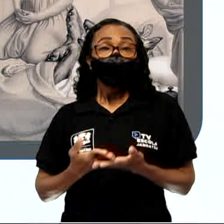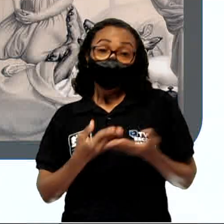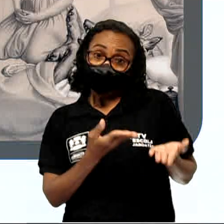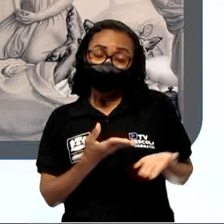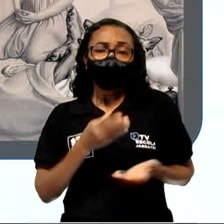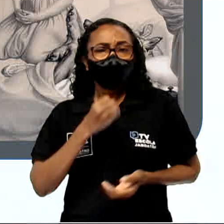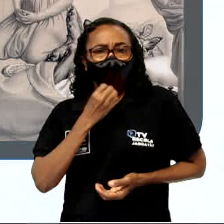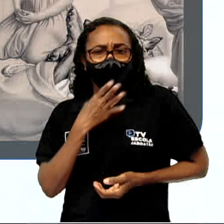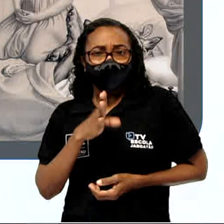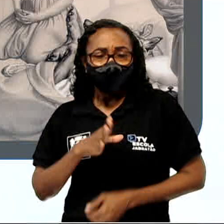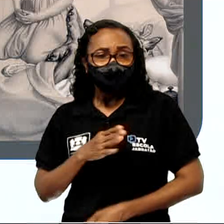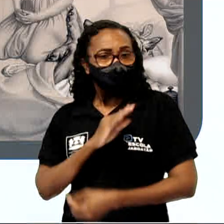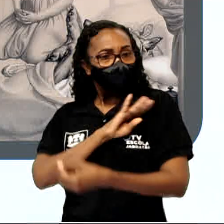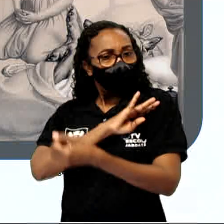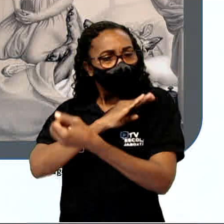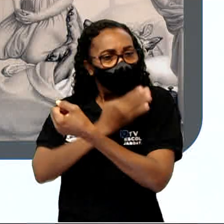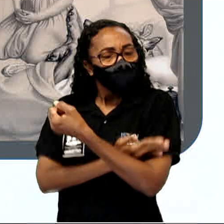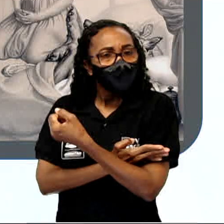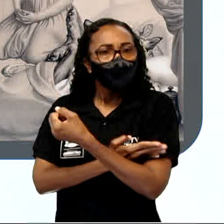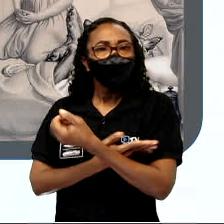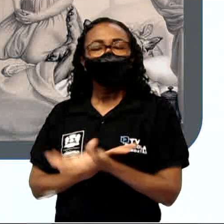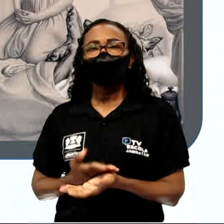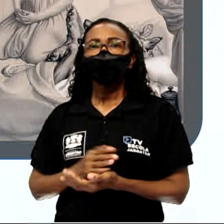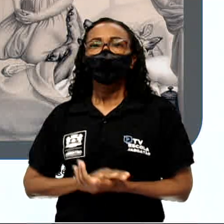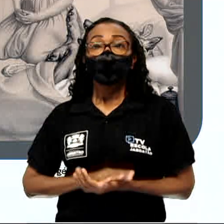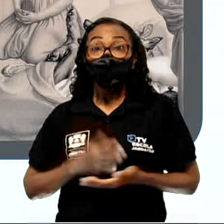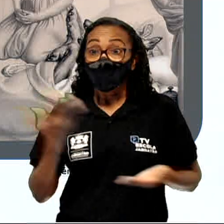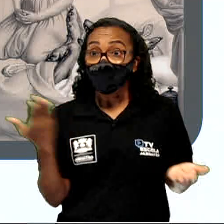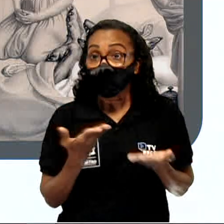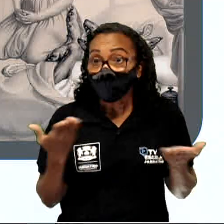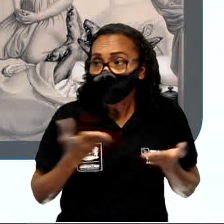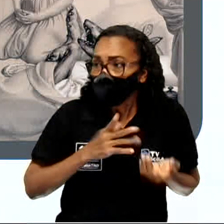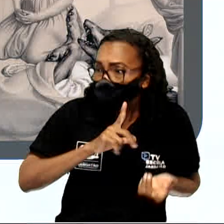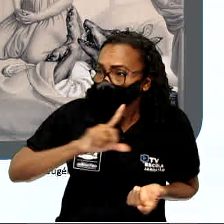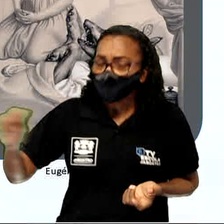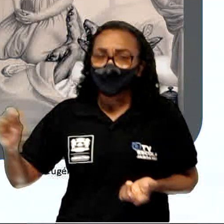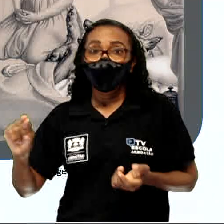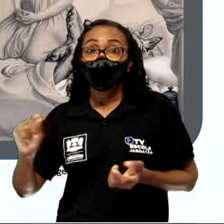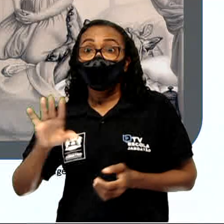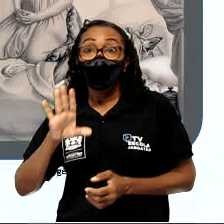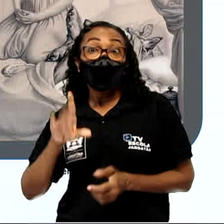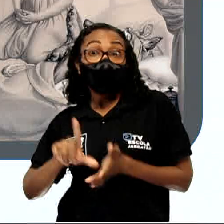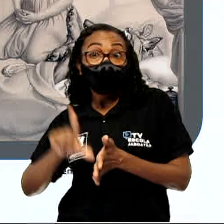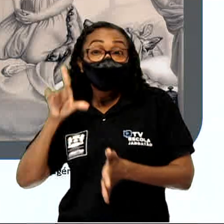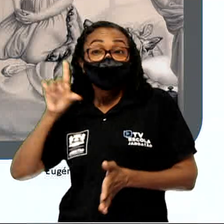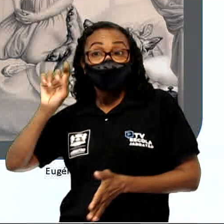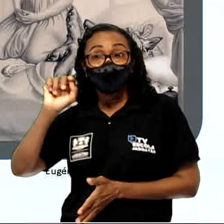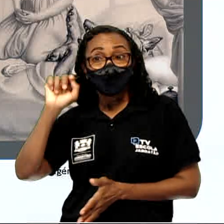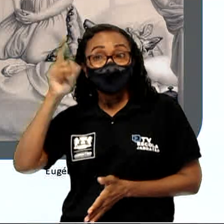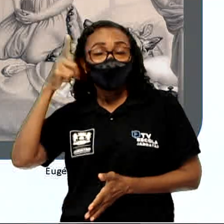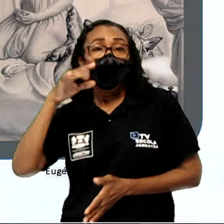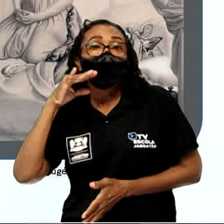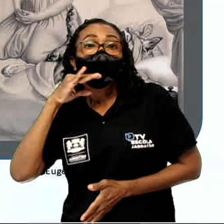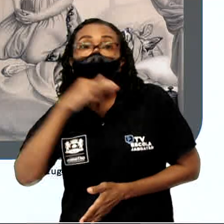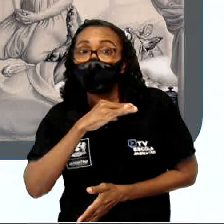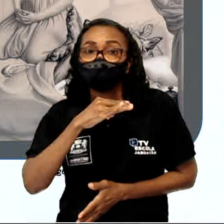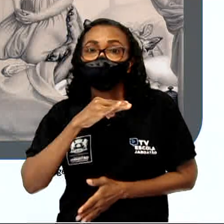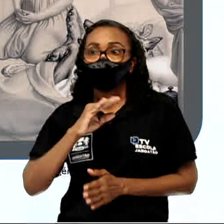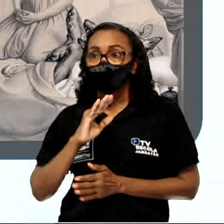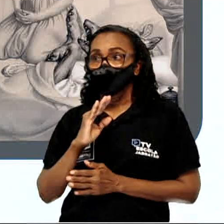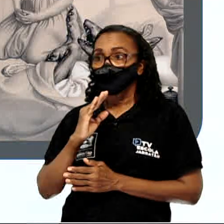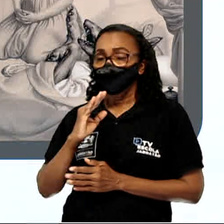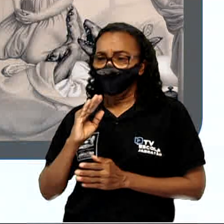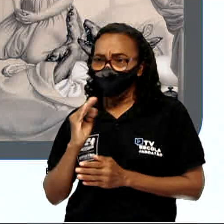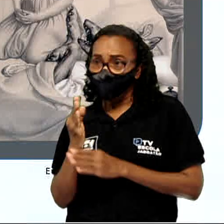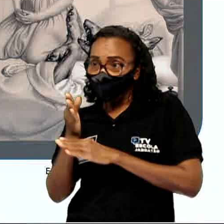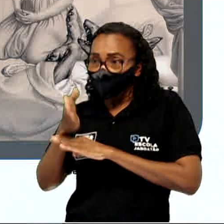-la. Trate de sair agora mesmo, antes que o sol fique quente demais. E quando estiver na floresta, olhe para frente